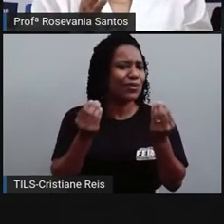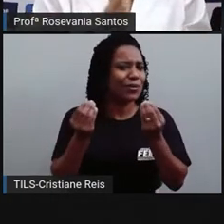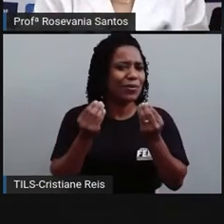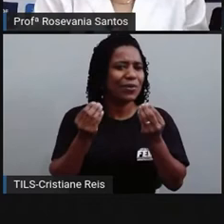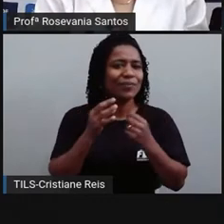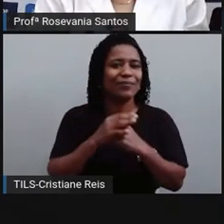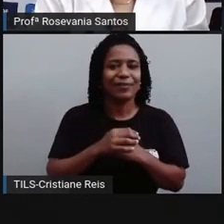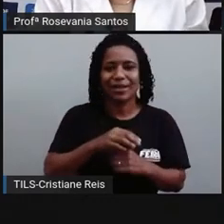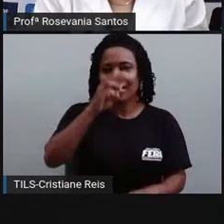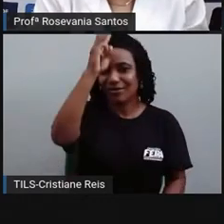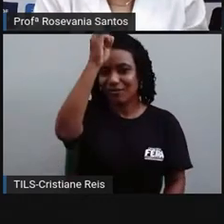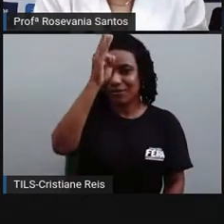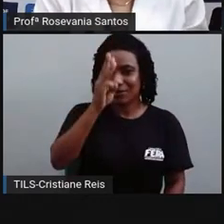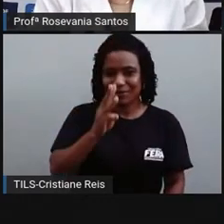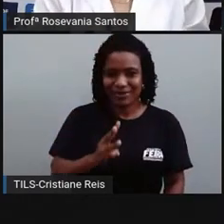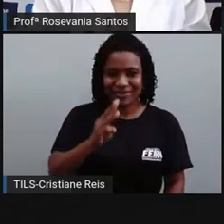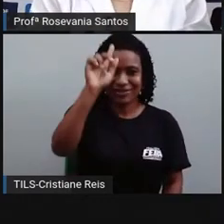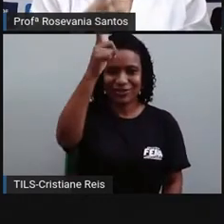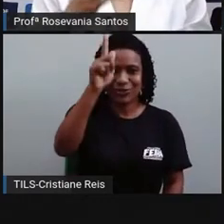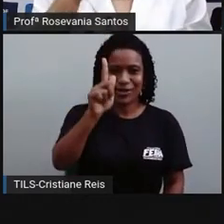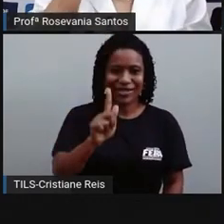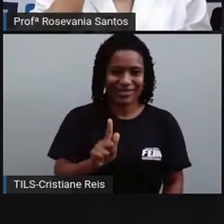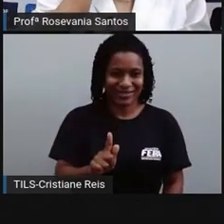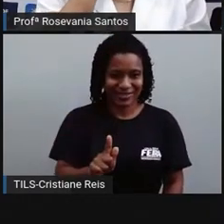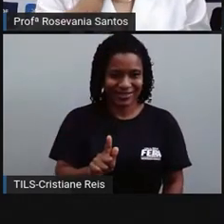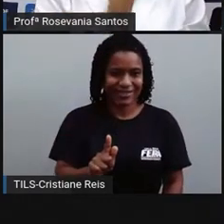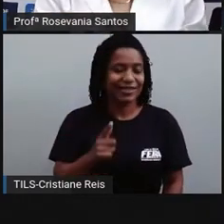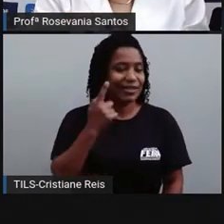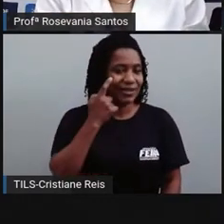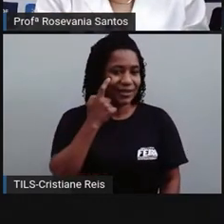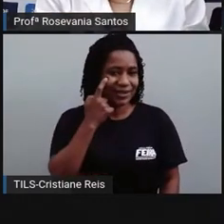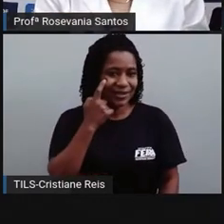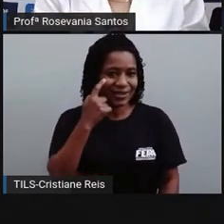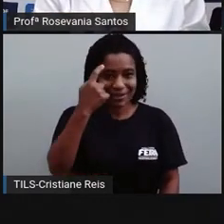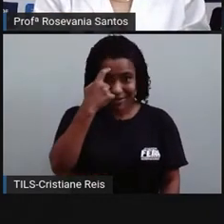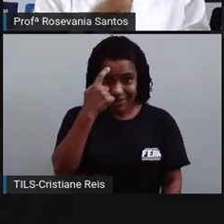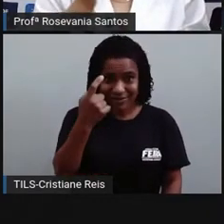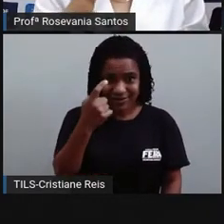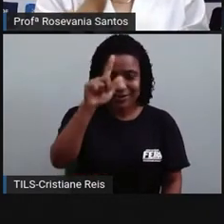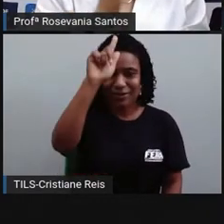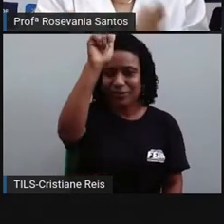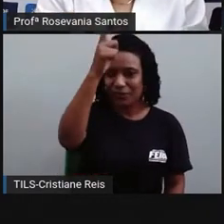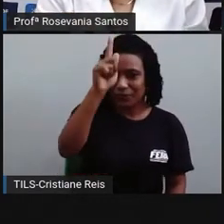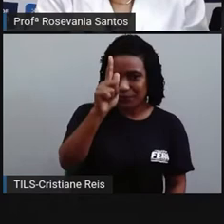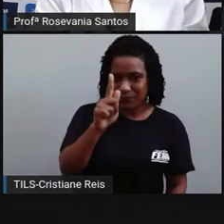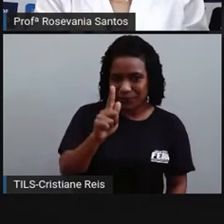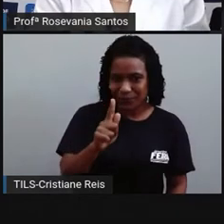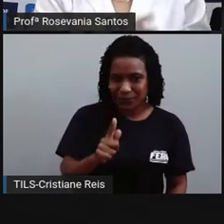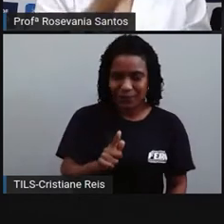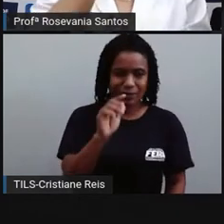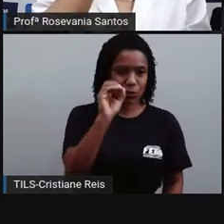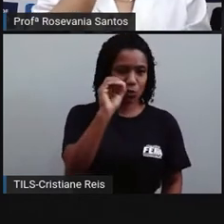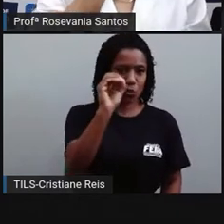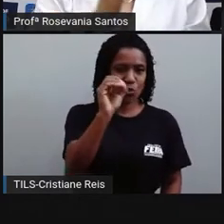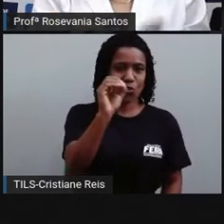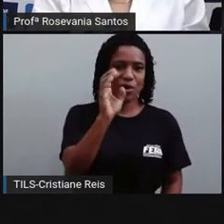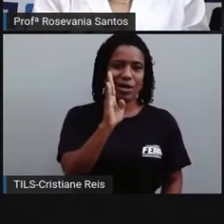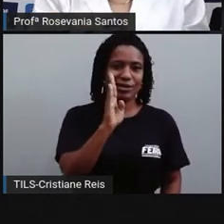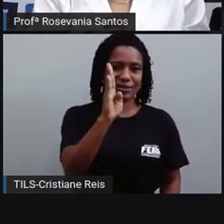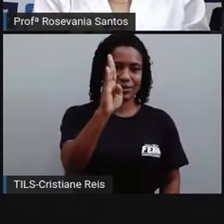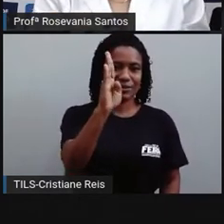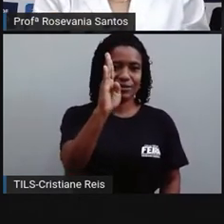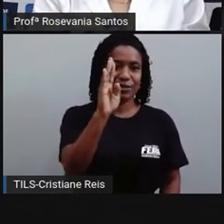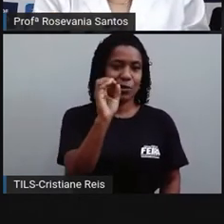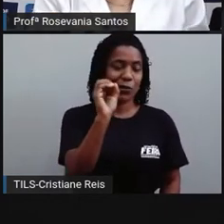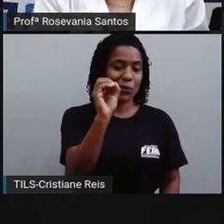foi o meridiano de Greenwich, né? E passa pela cidade de Greenwich, no observatório de Greenwich, e é considerado